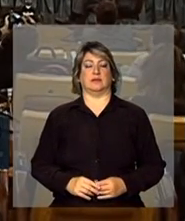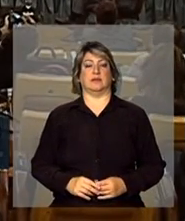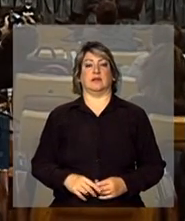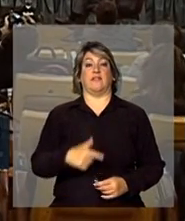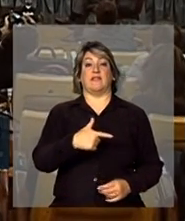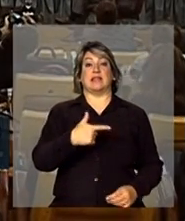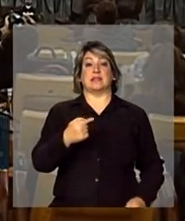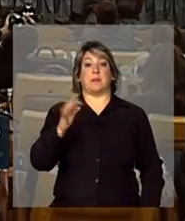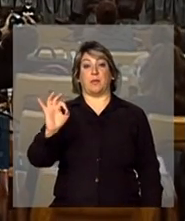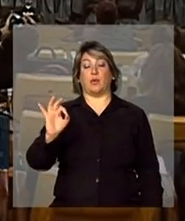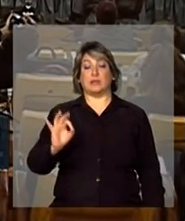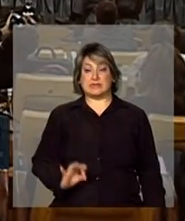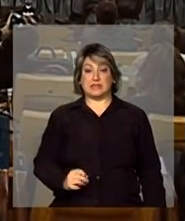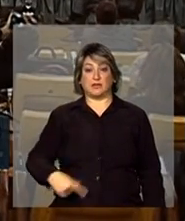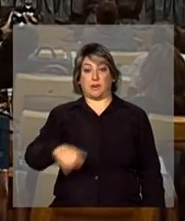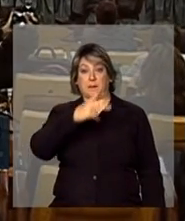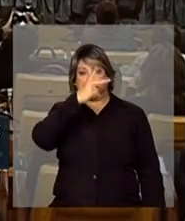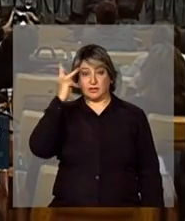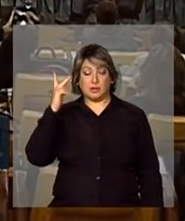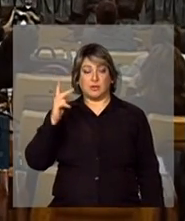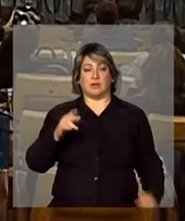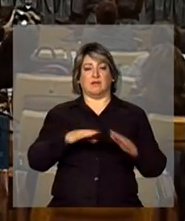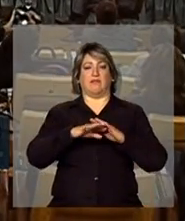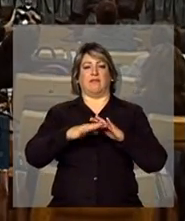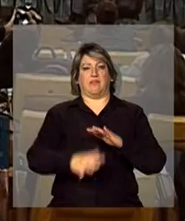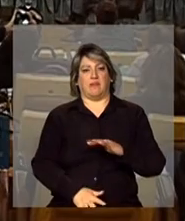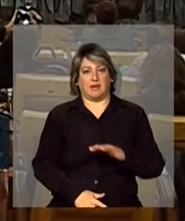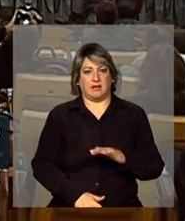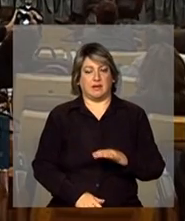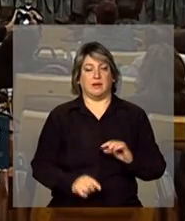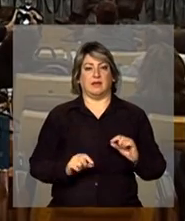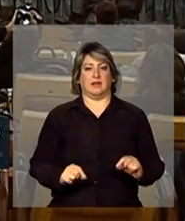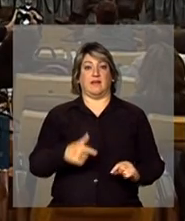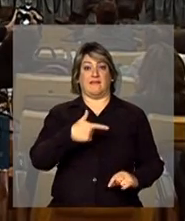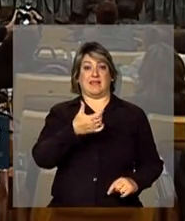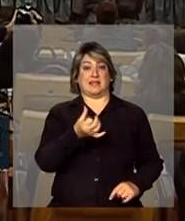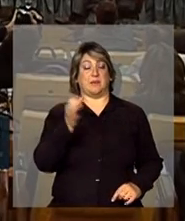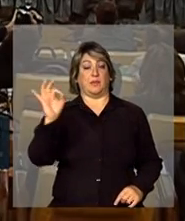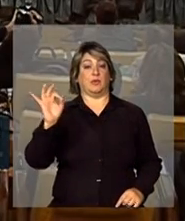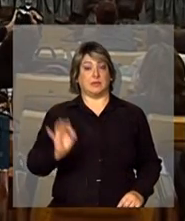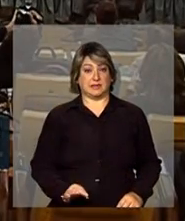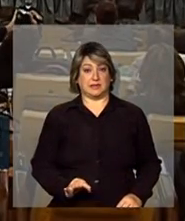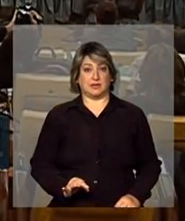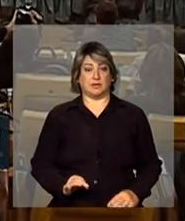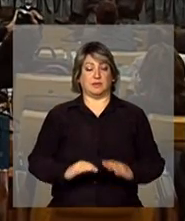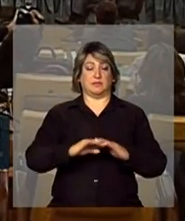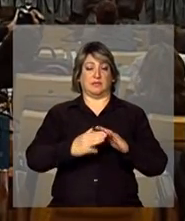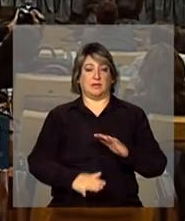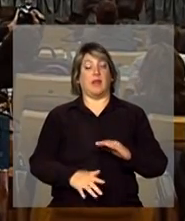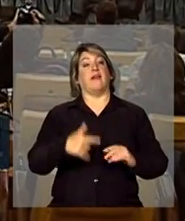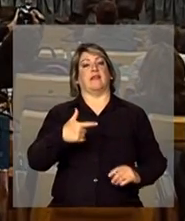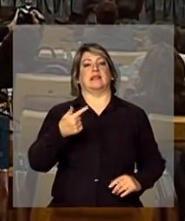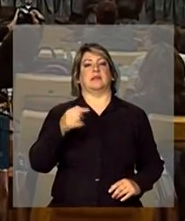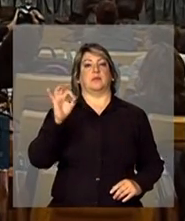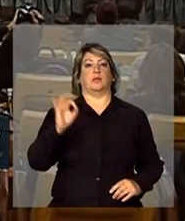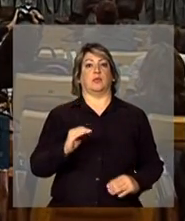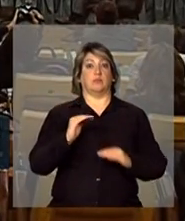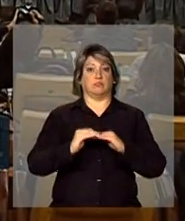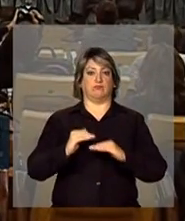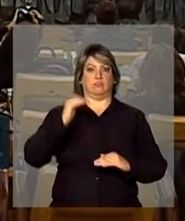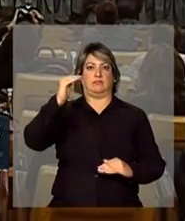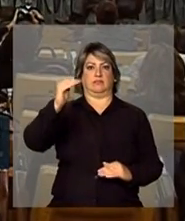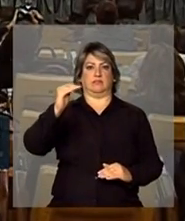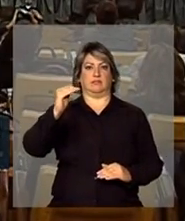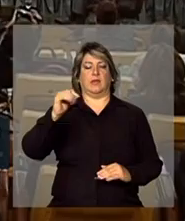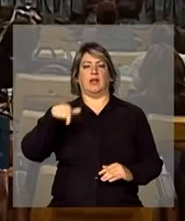27% das pessoas caíam e 26% caíam e 27% subiam. Ou seja,